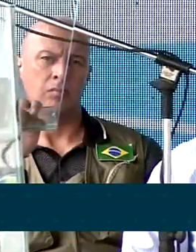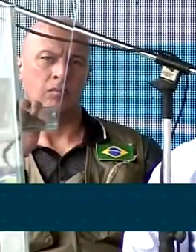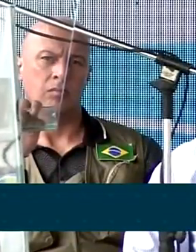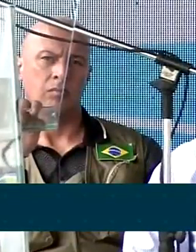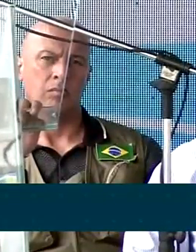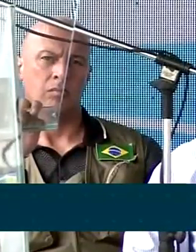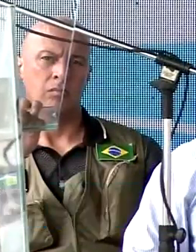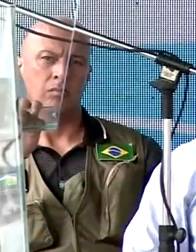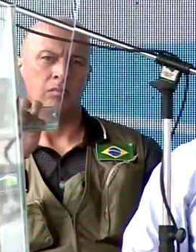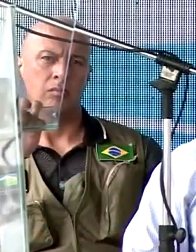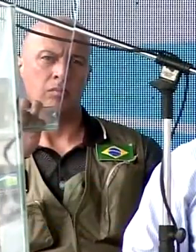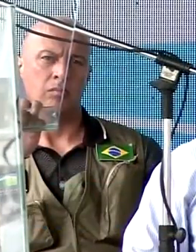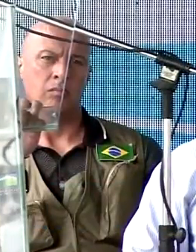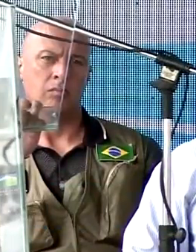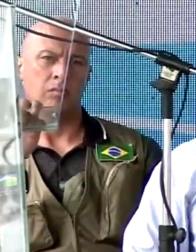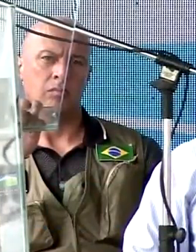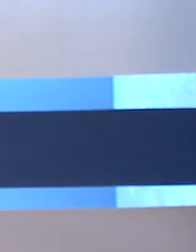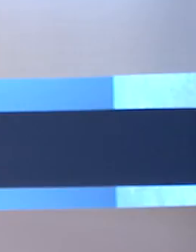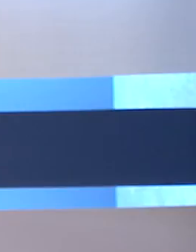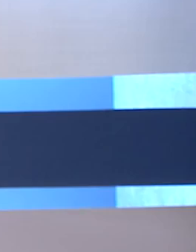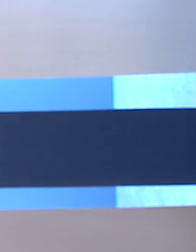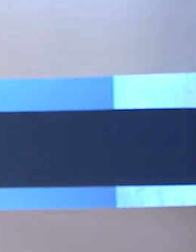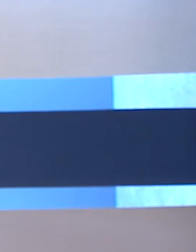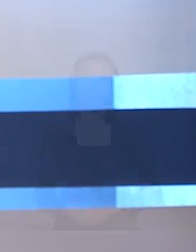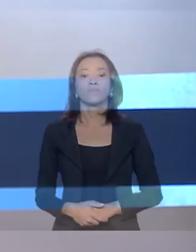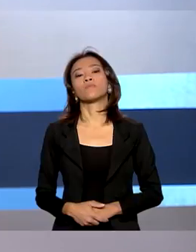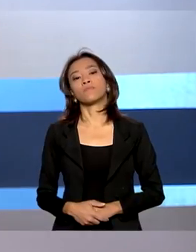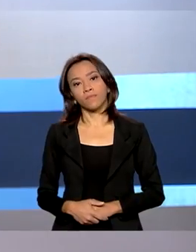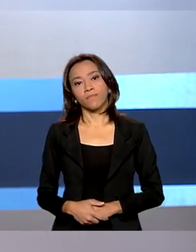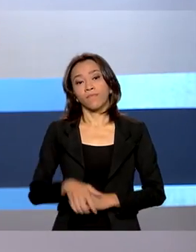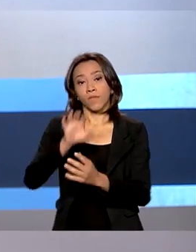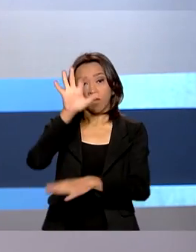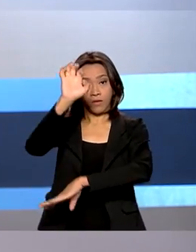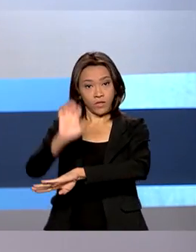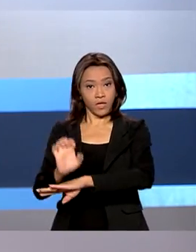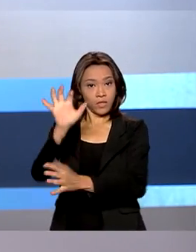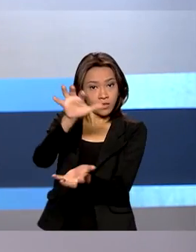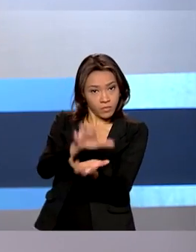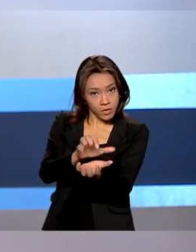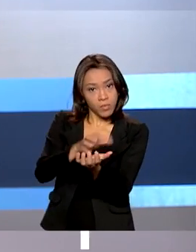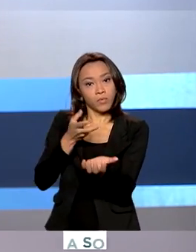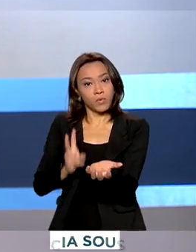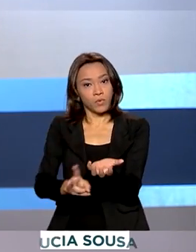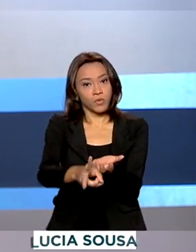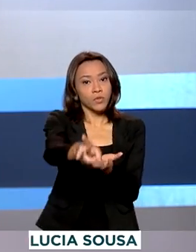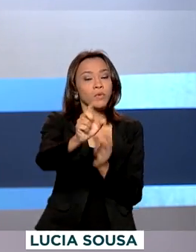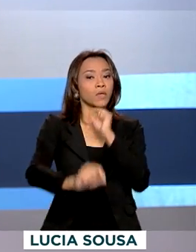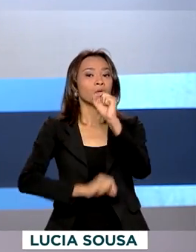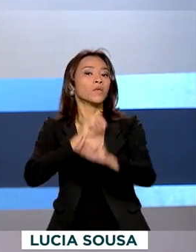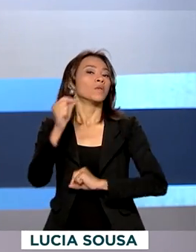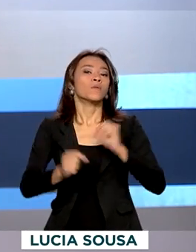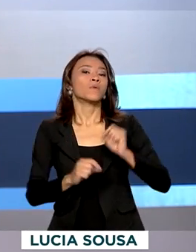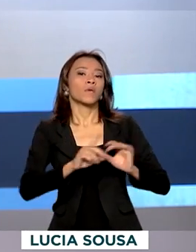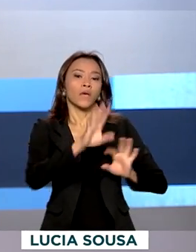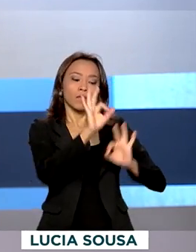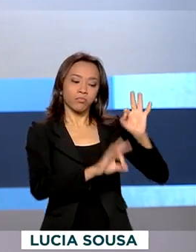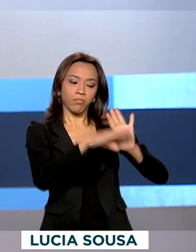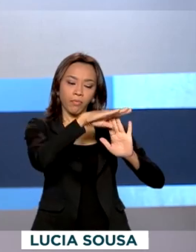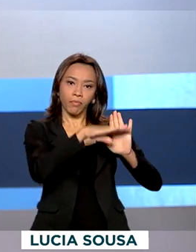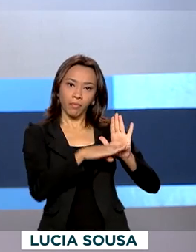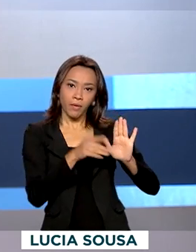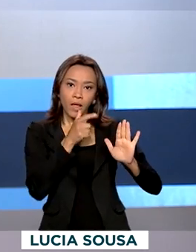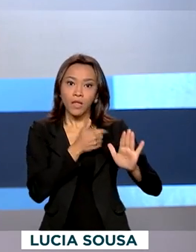ao oeste do Rio Grande do Norte. Em Pernambuco, dando sequência à programação da Jornada das Águas, foi